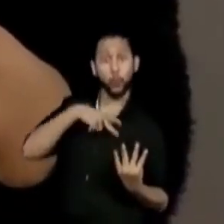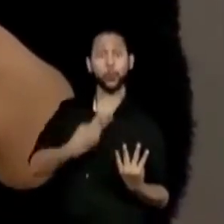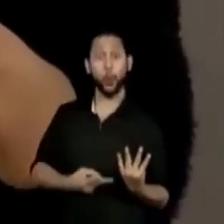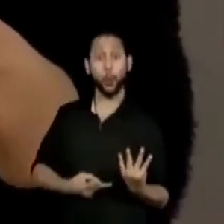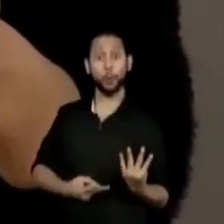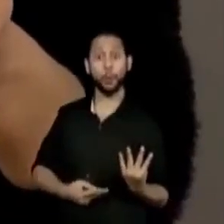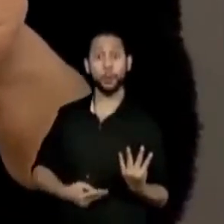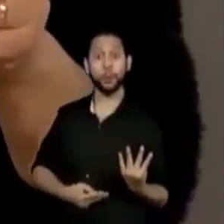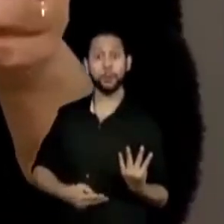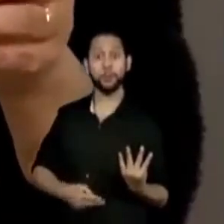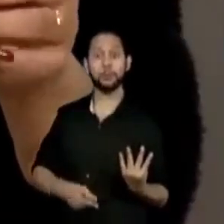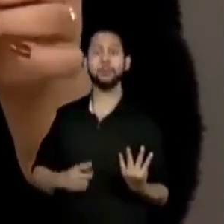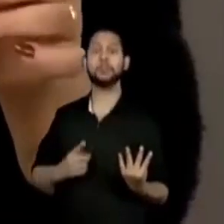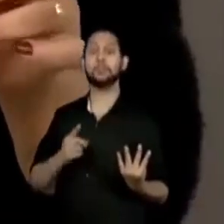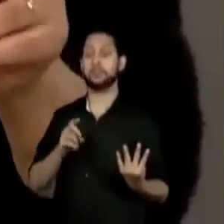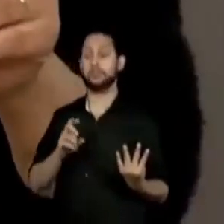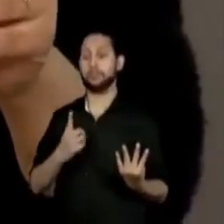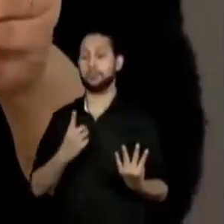de 52?